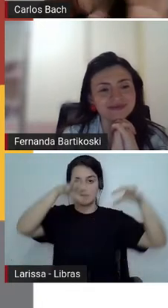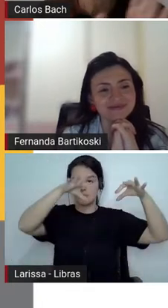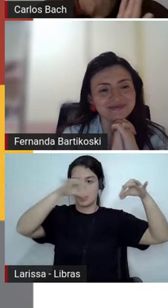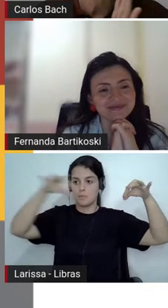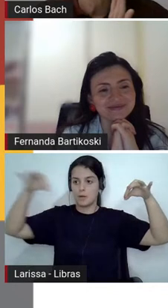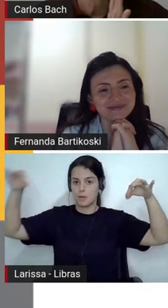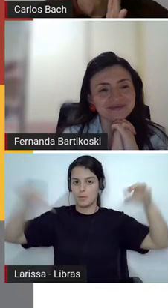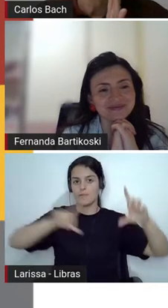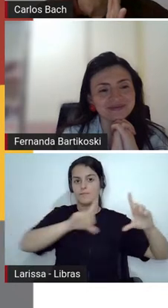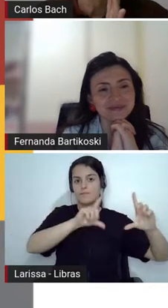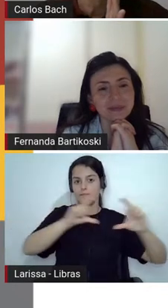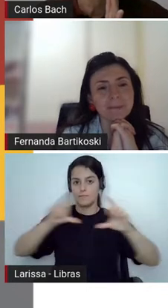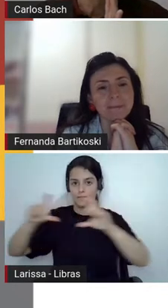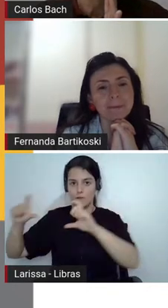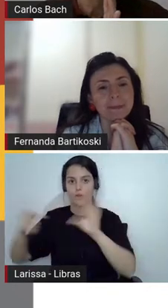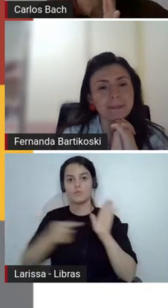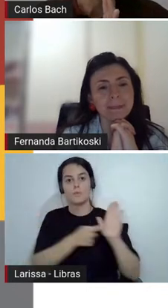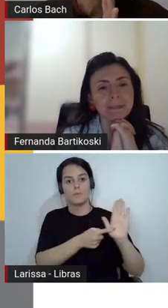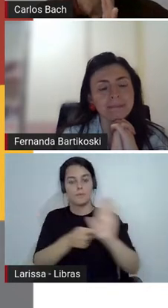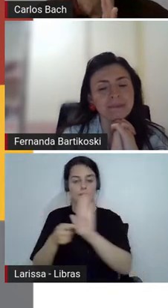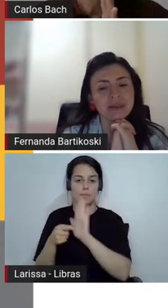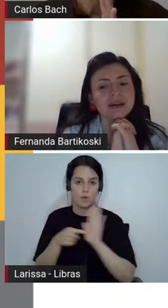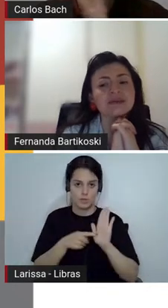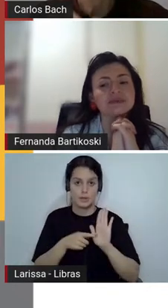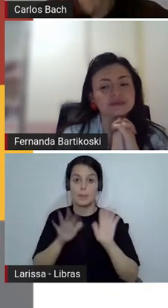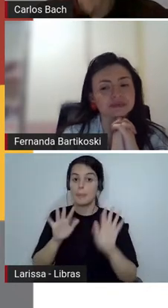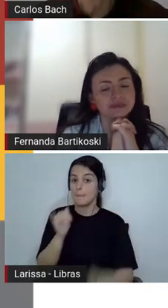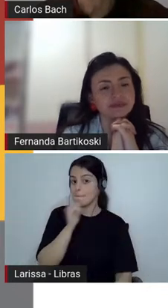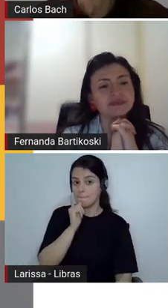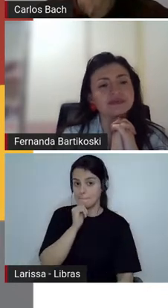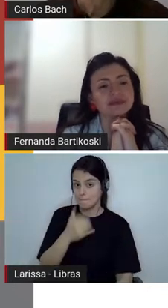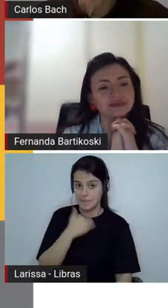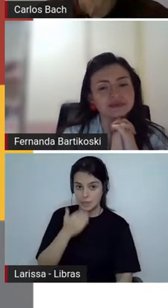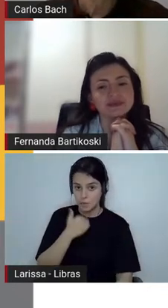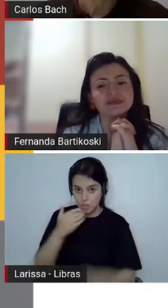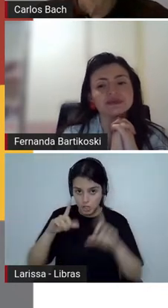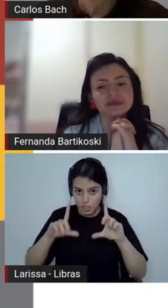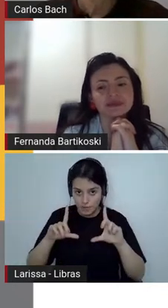daí é que a gente diz se não for possível se não for possível